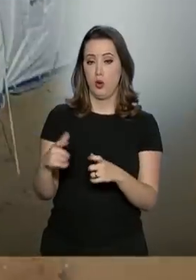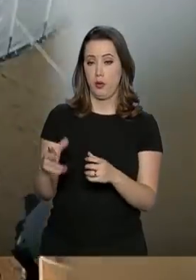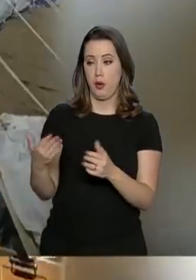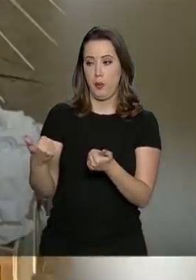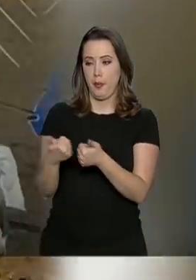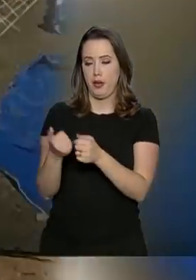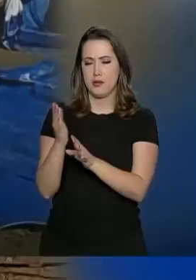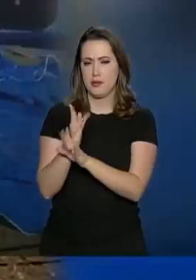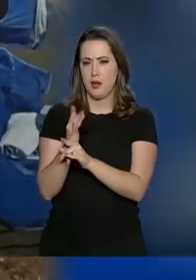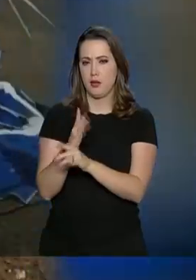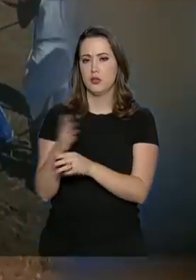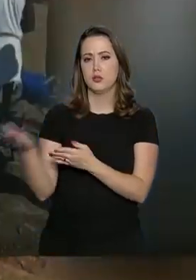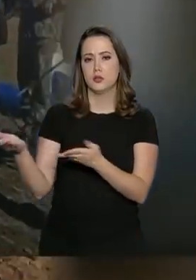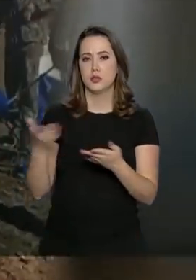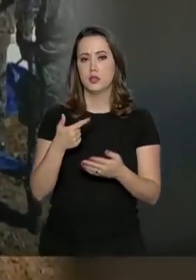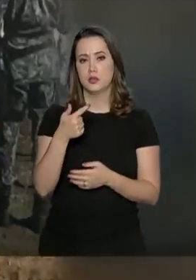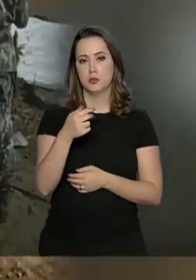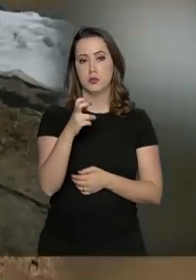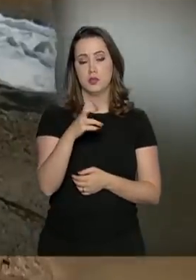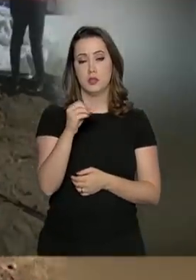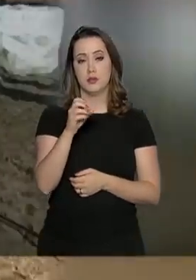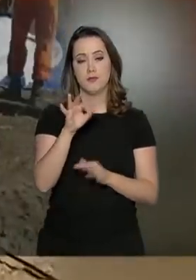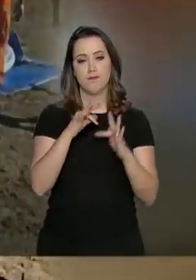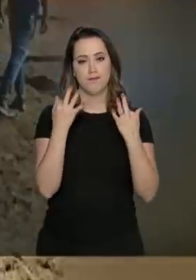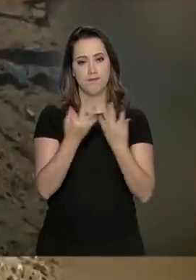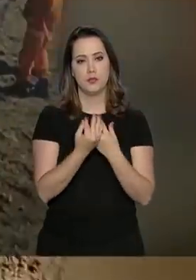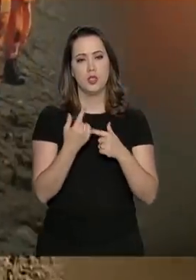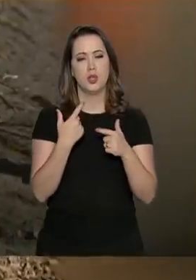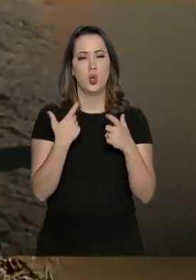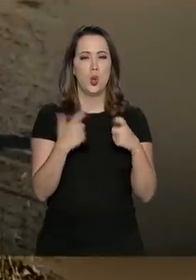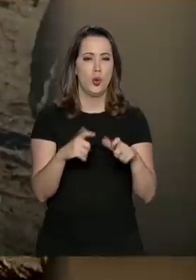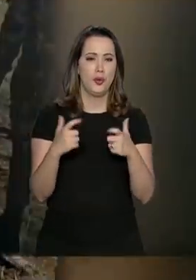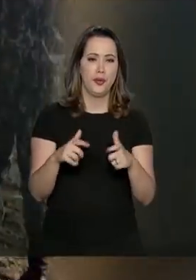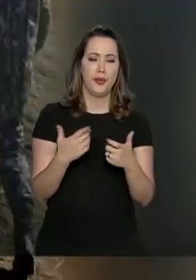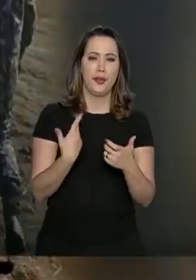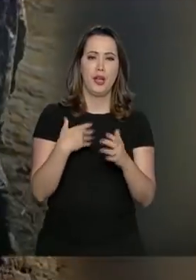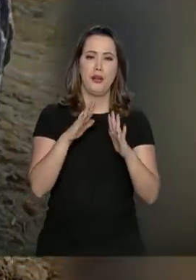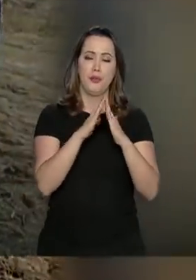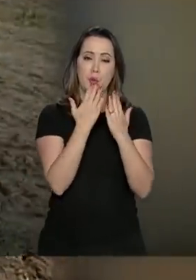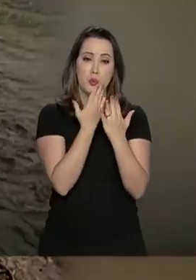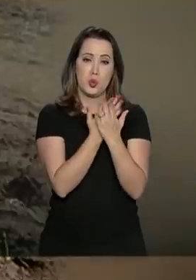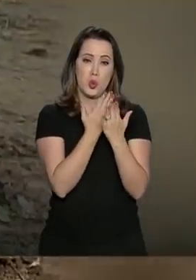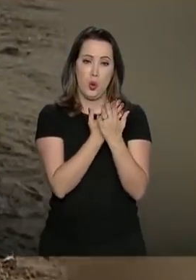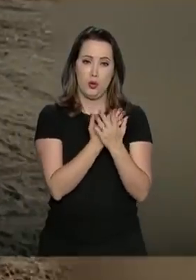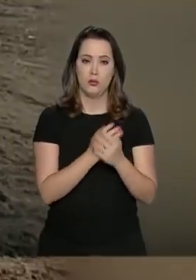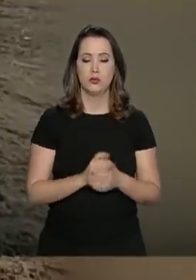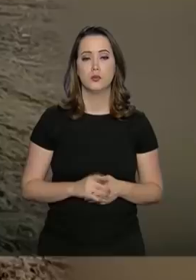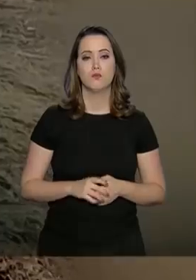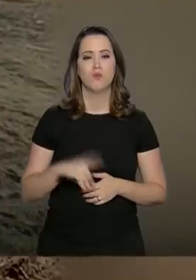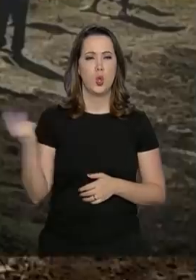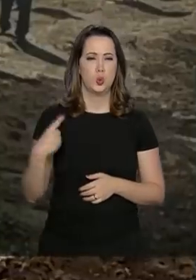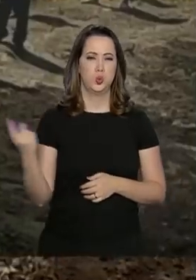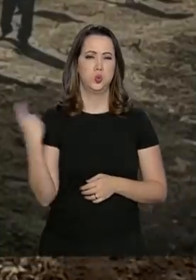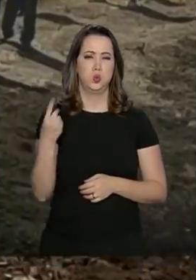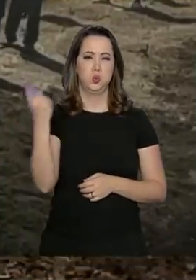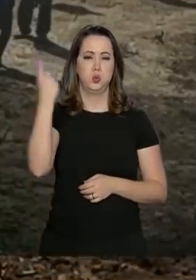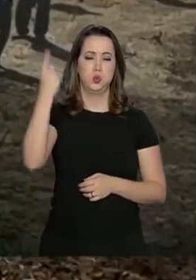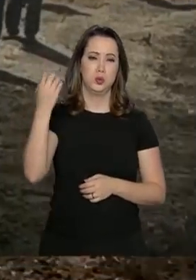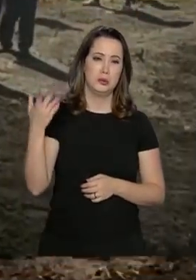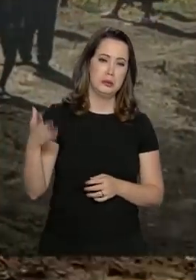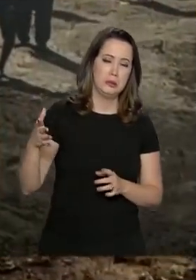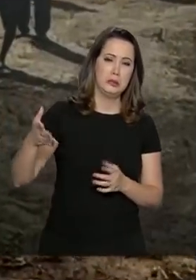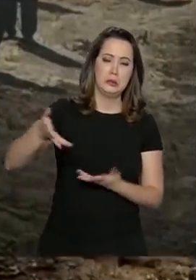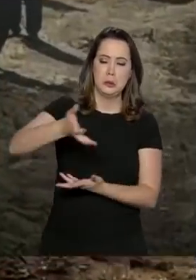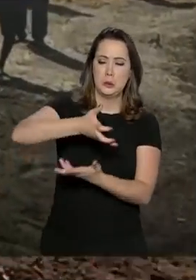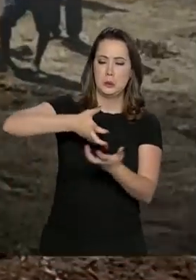que vai receber 750 famílias que estão alojadas em uma escola da região. O ciclone Idai atingiu